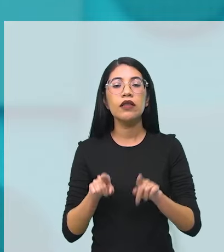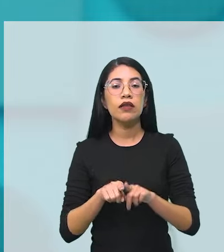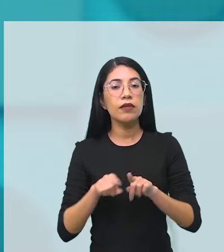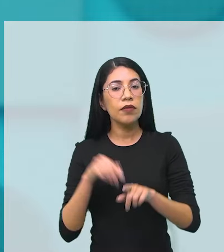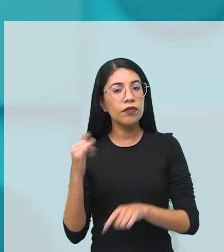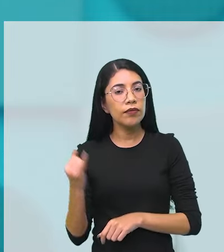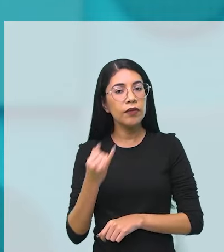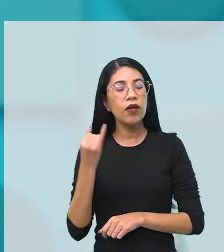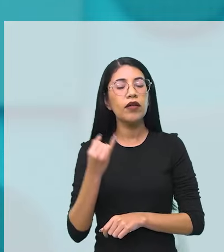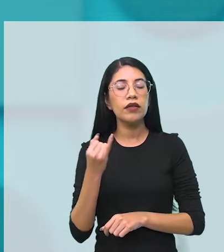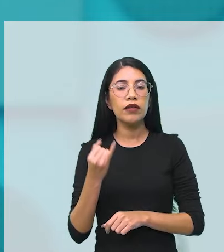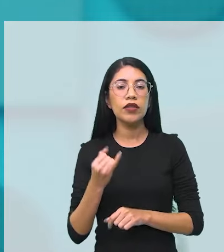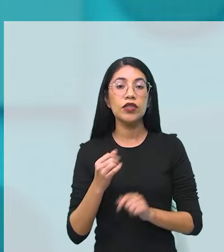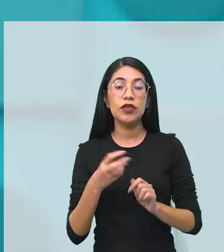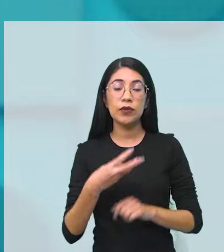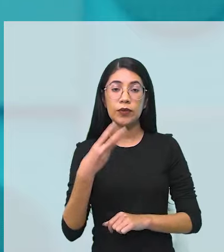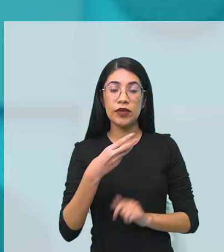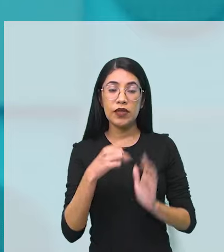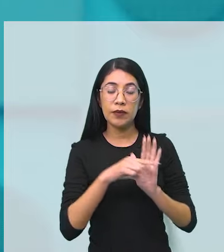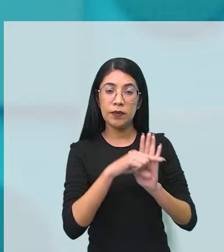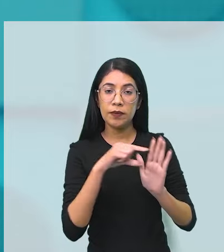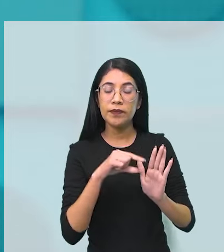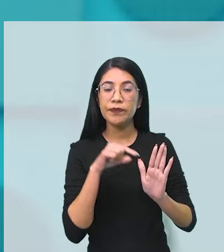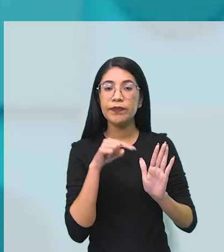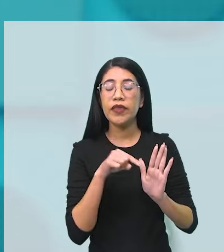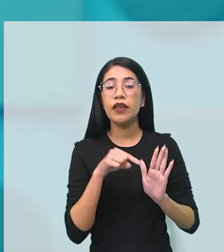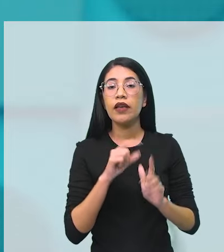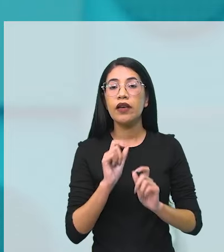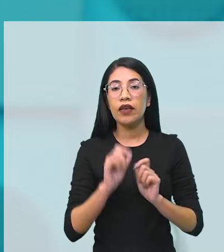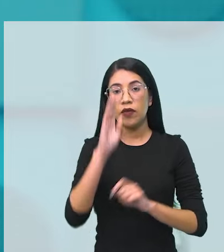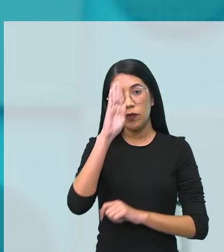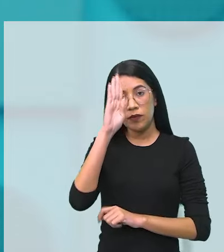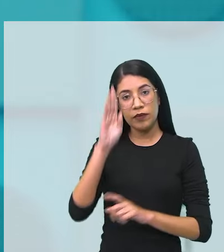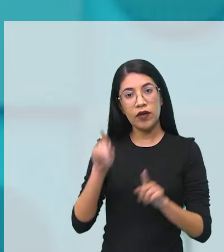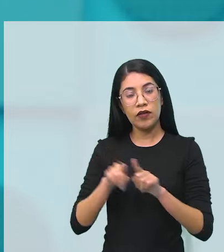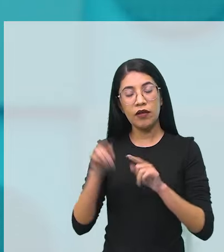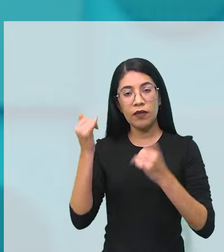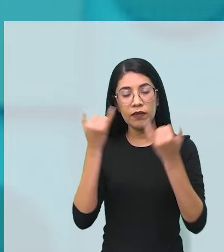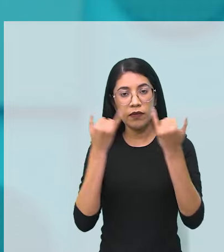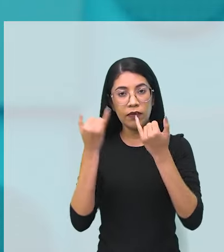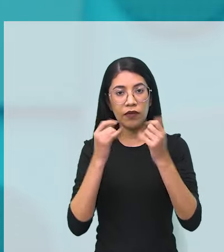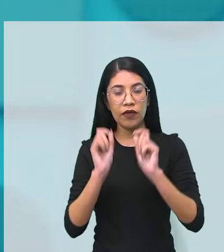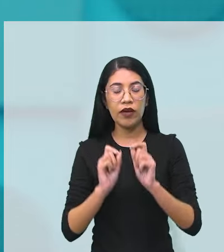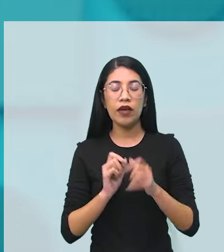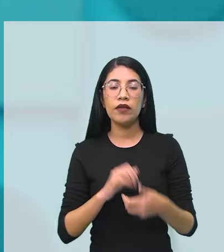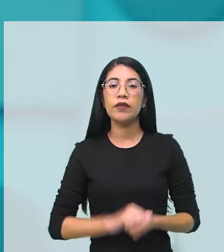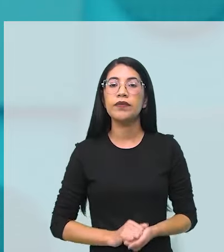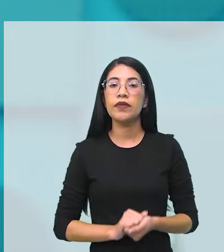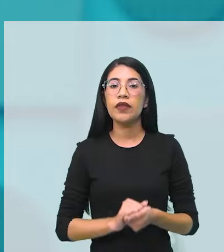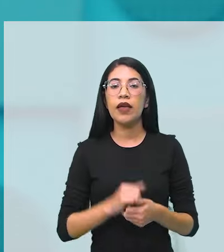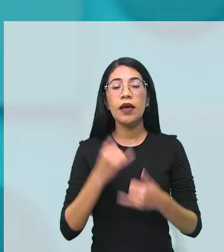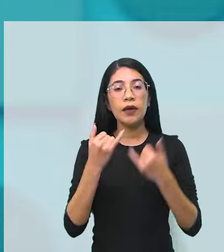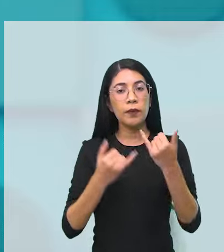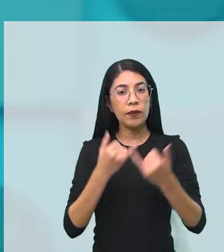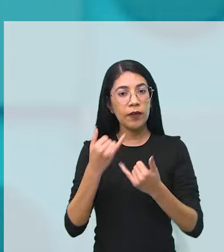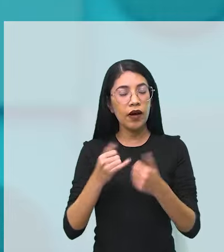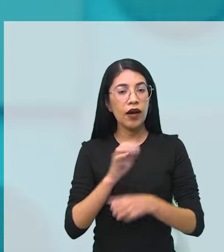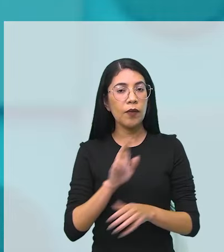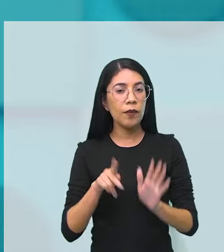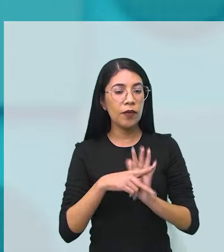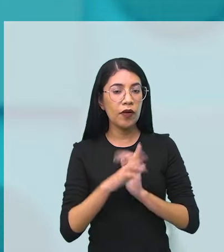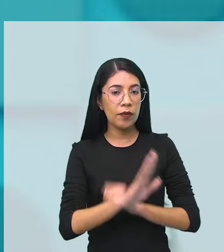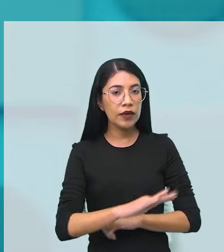E ele vem trazendo no terceiro parágrafo que é importante e como principal essa informação, atividades e brincadeiras da